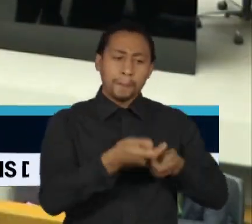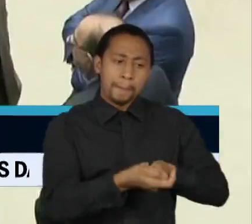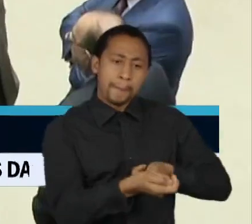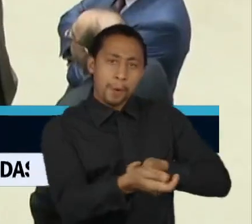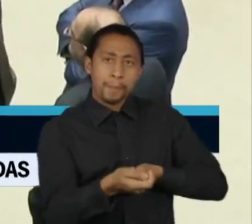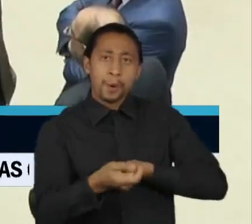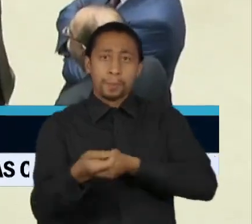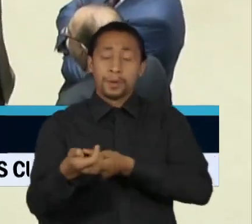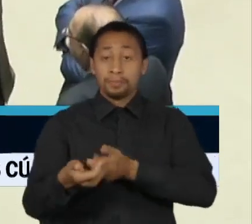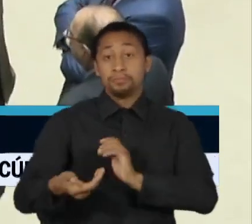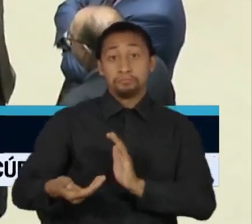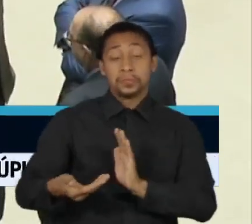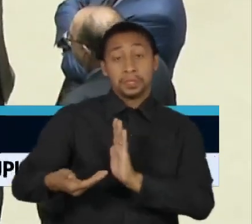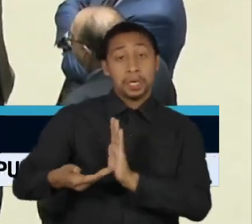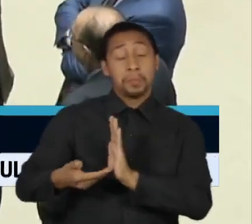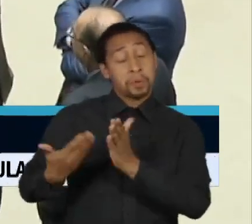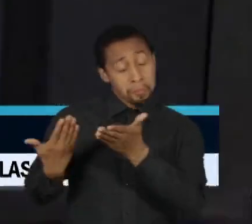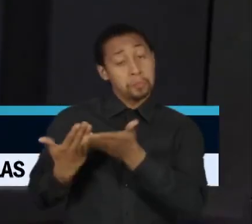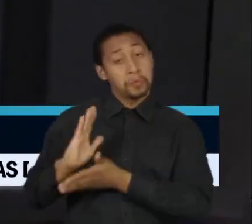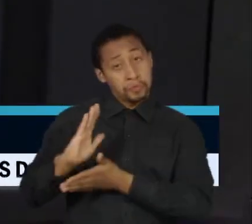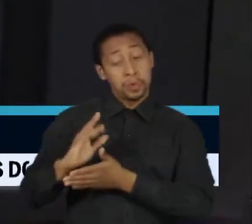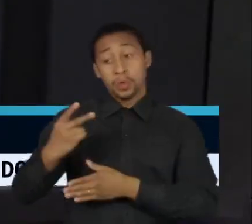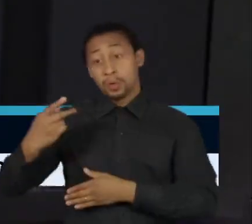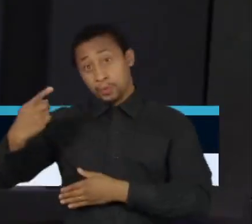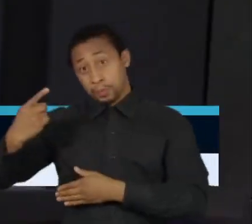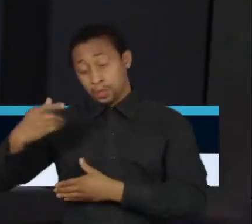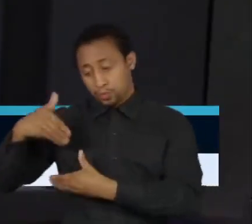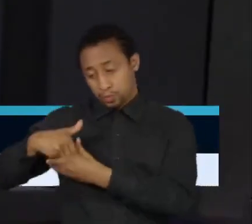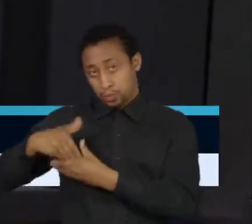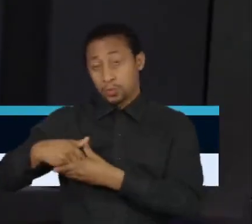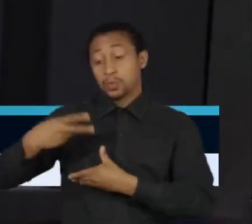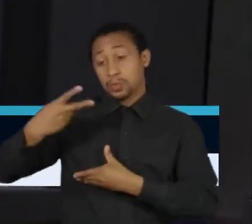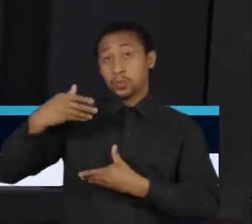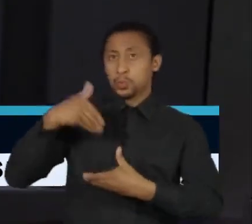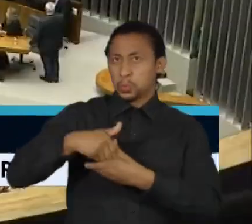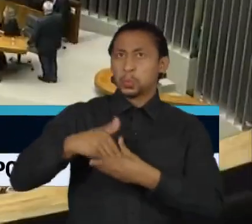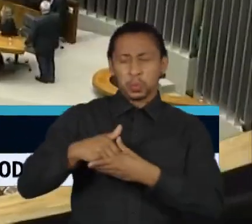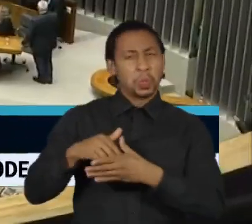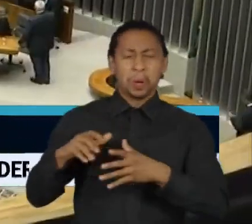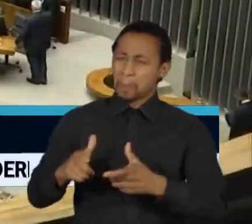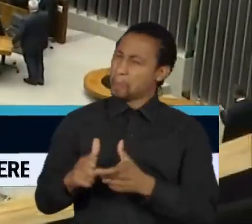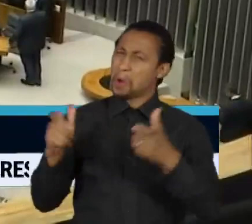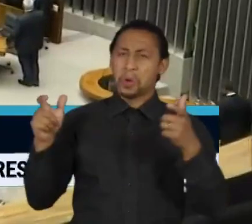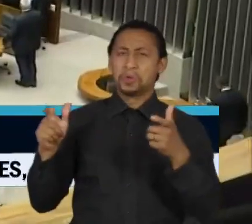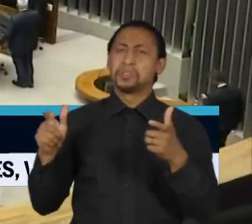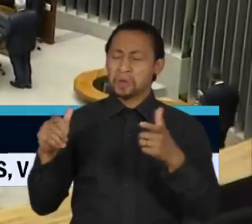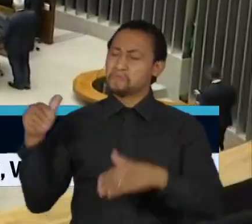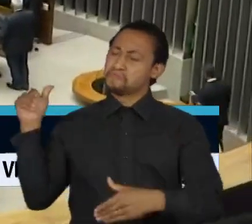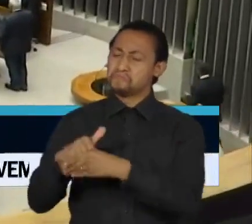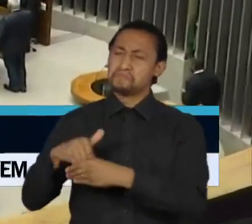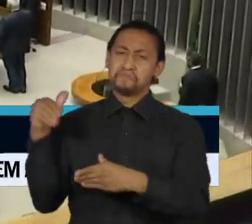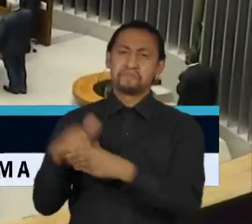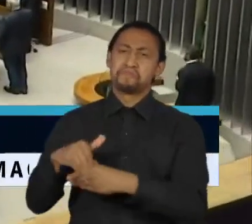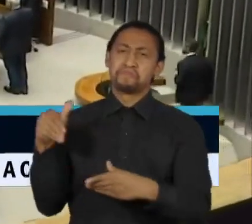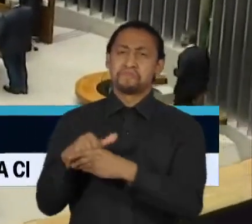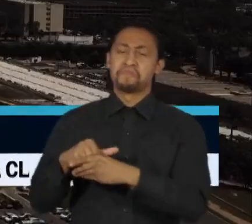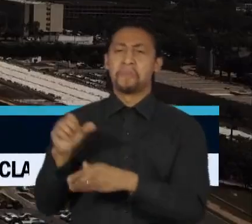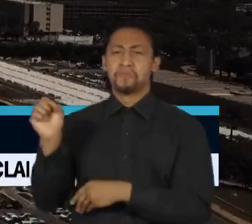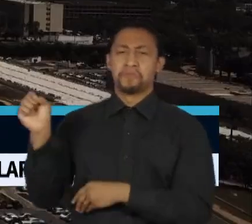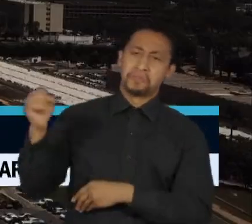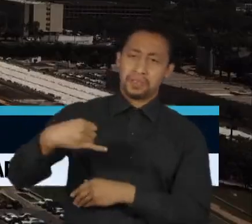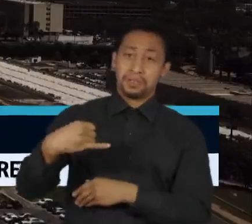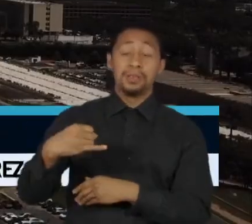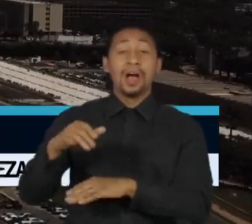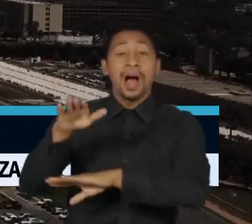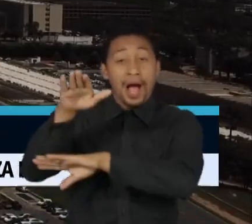turnos, 23 deputados a mais do que o necessário votaram sim. A primeira votação acabou no início da tarde.